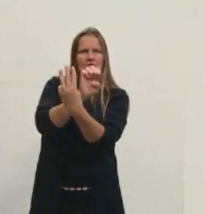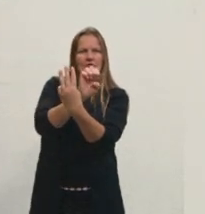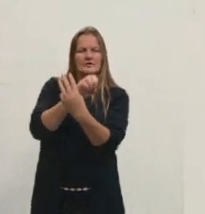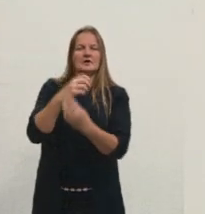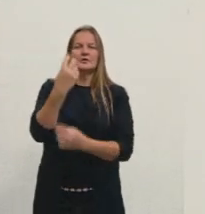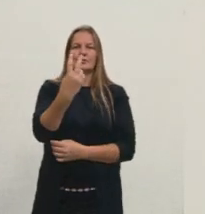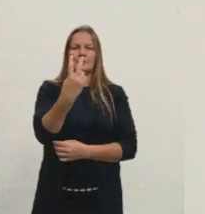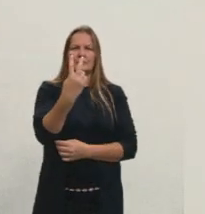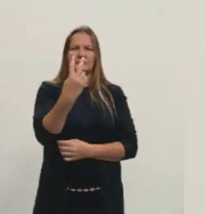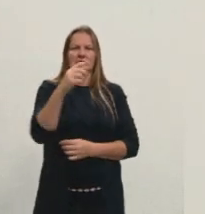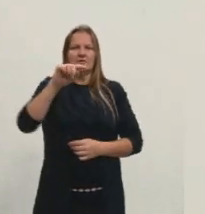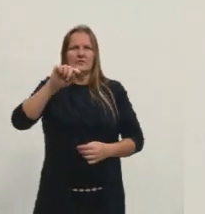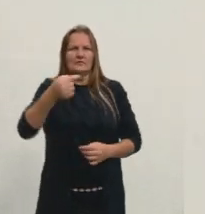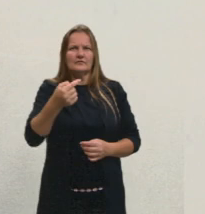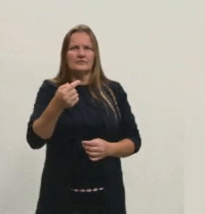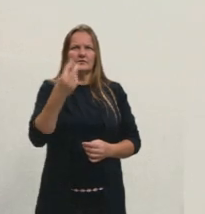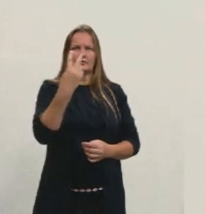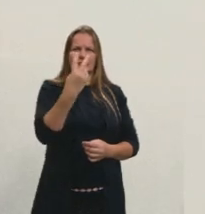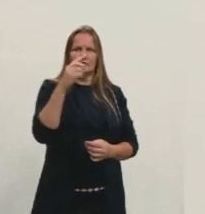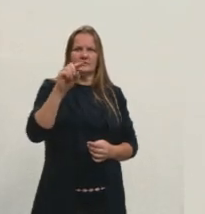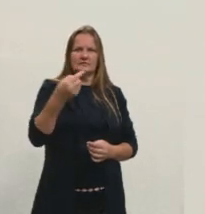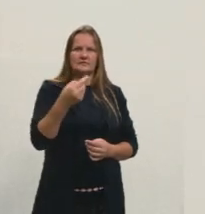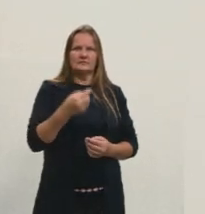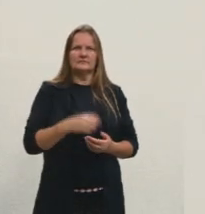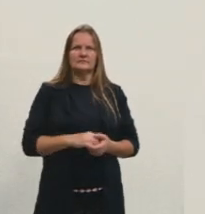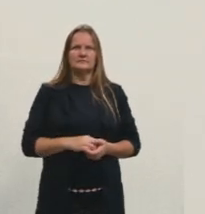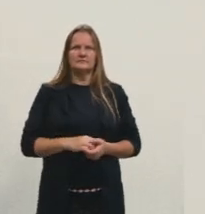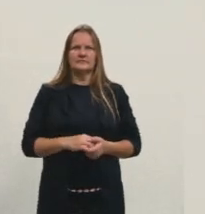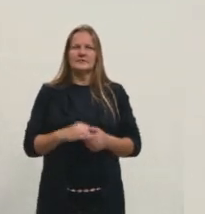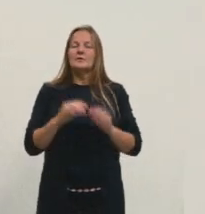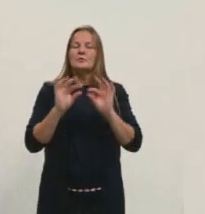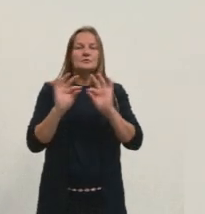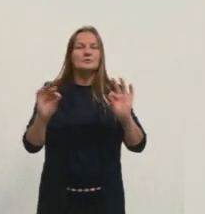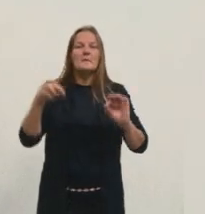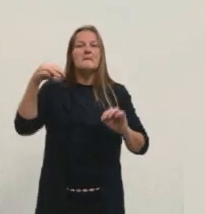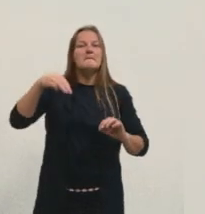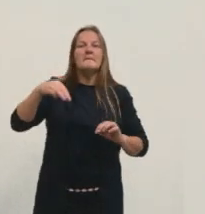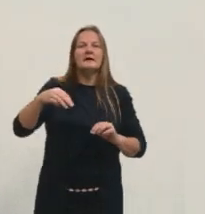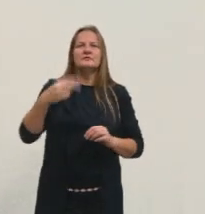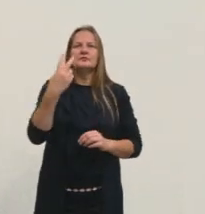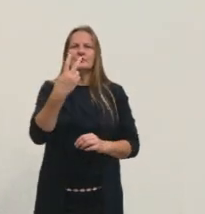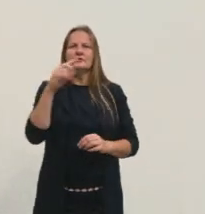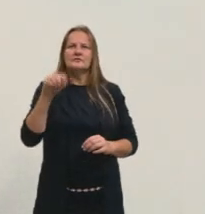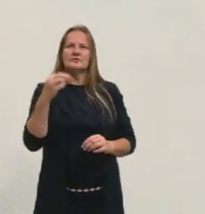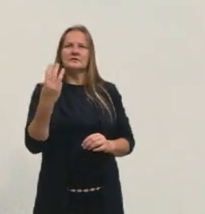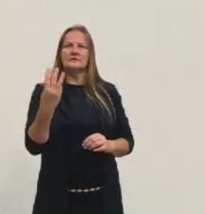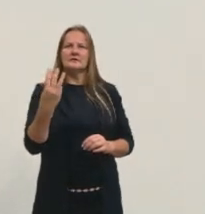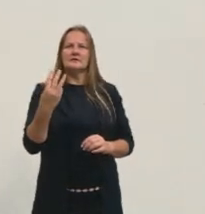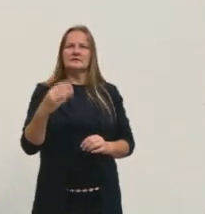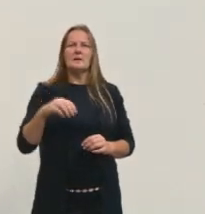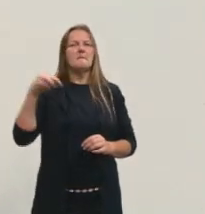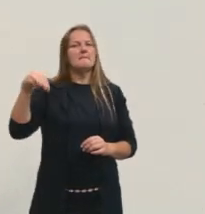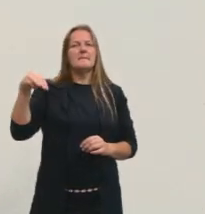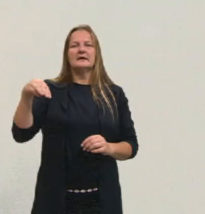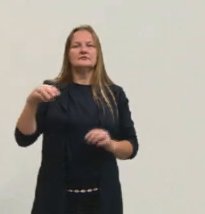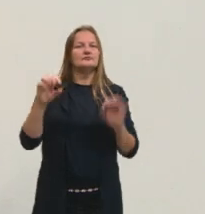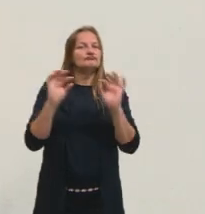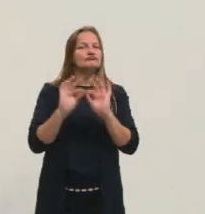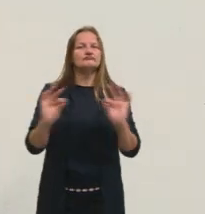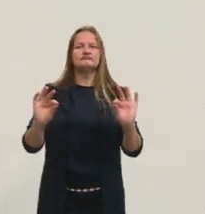2. Então, a gente pode simplesmente colocar 2,3 metros.